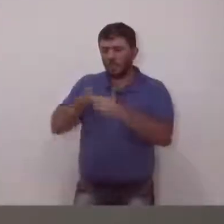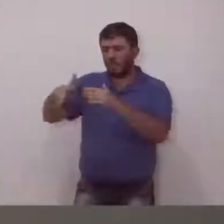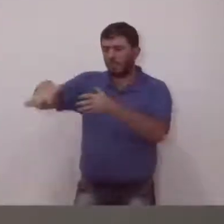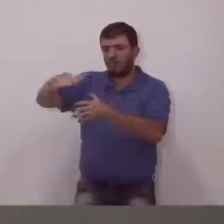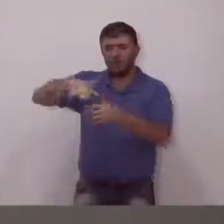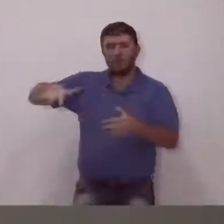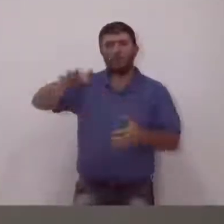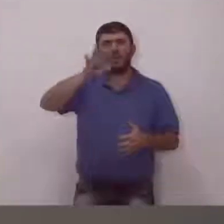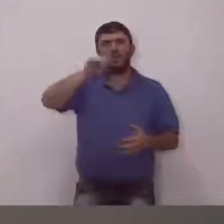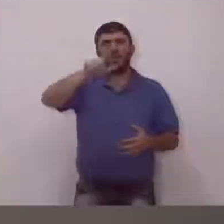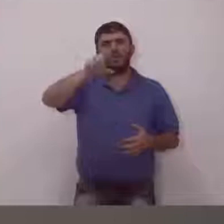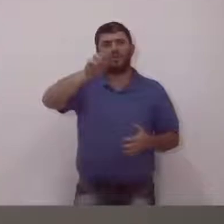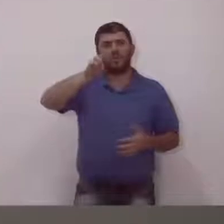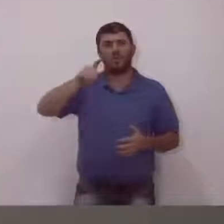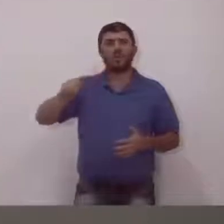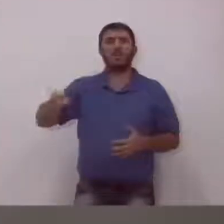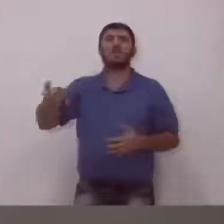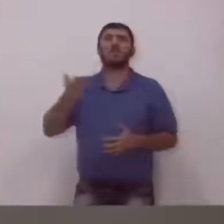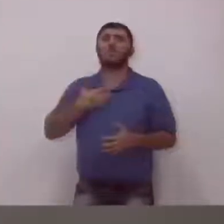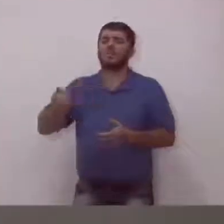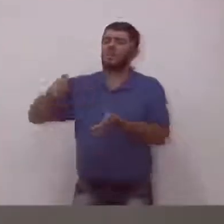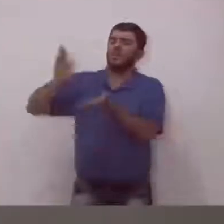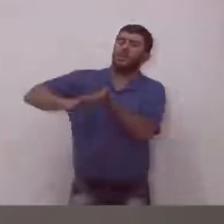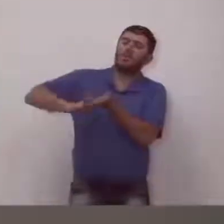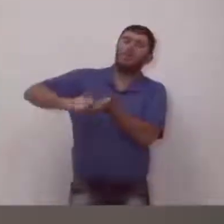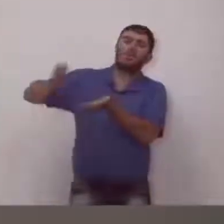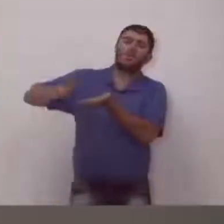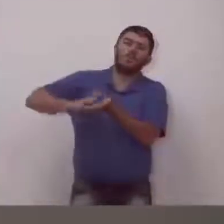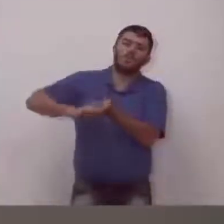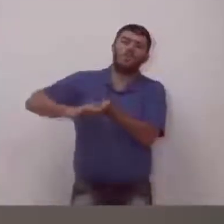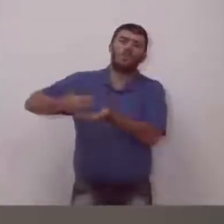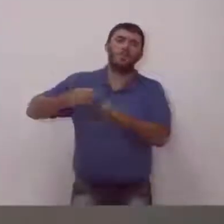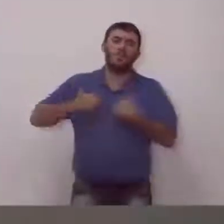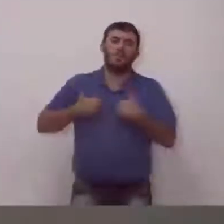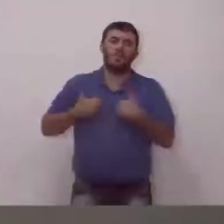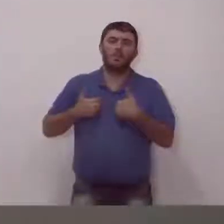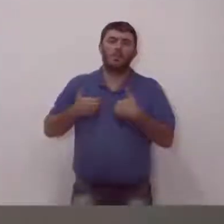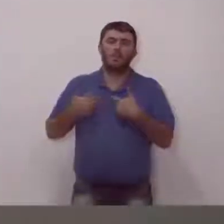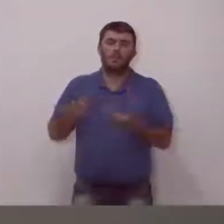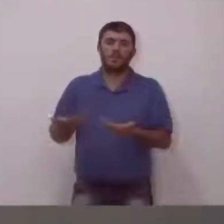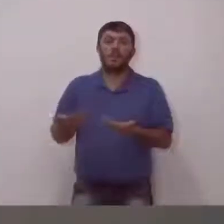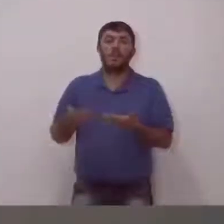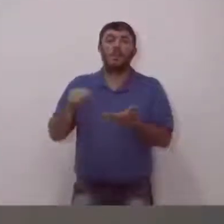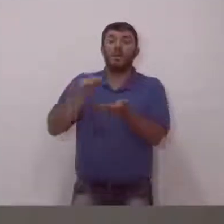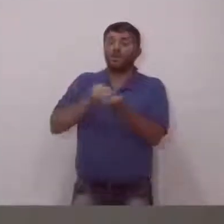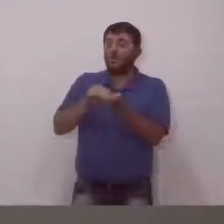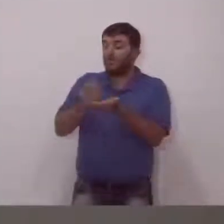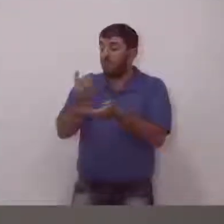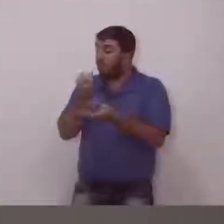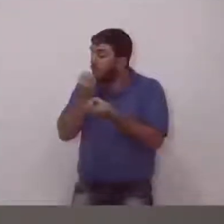daquela região, nós somos cobrados ali. Nós somos cobrados e não tem nenhum tipo de informação.